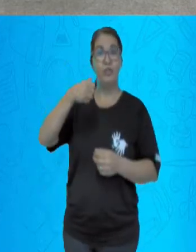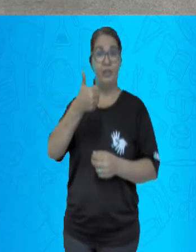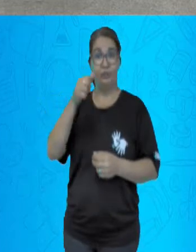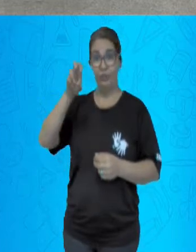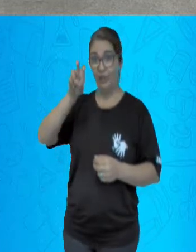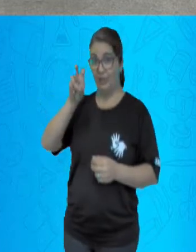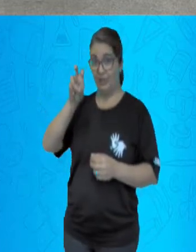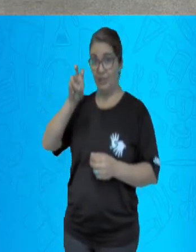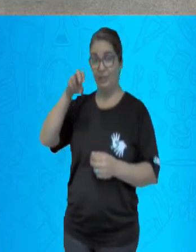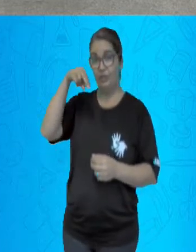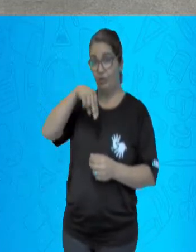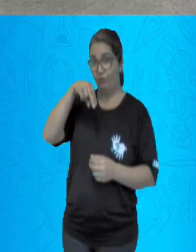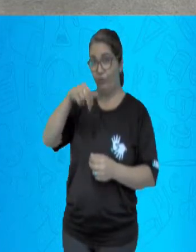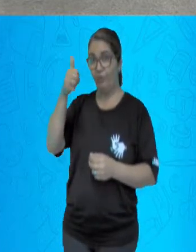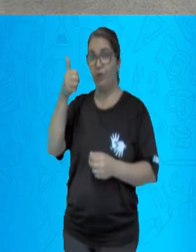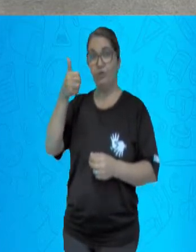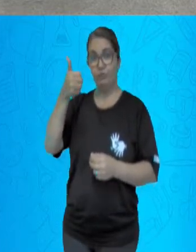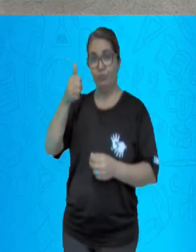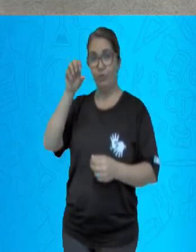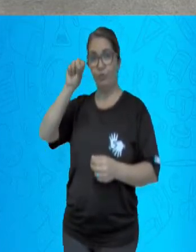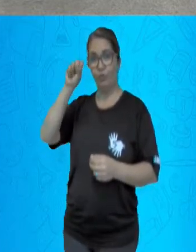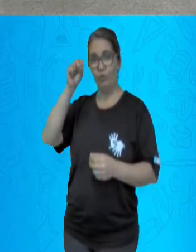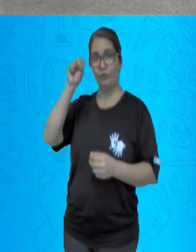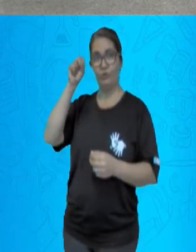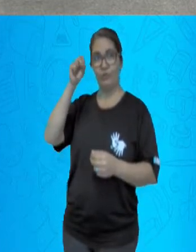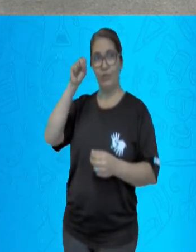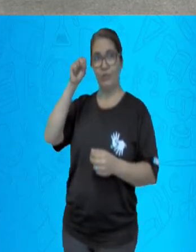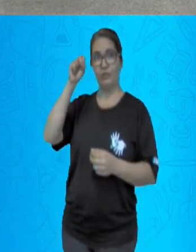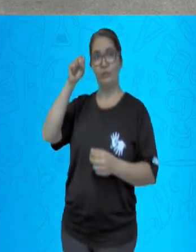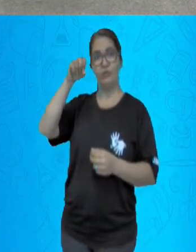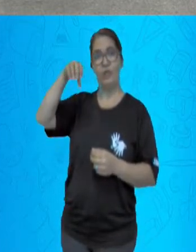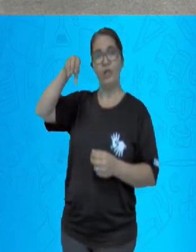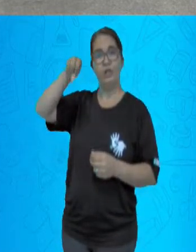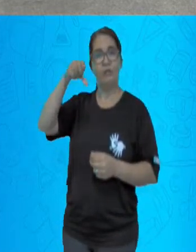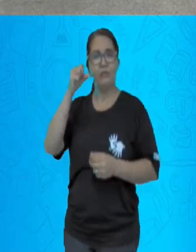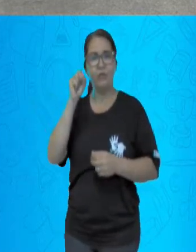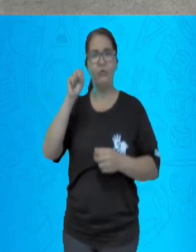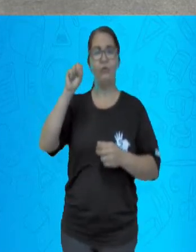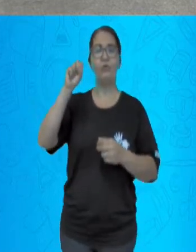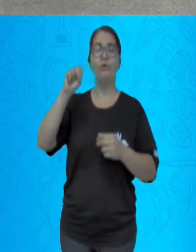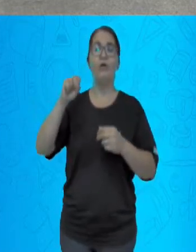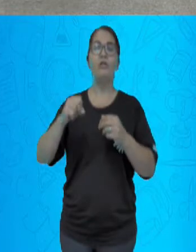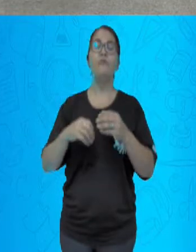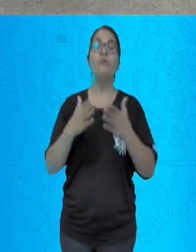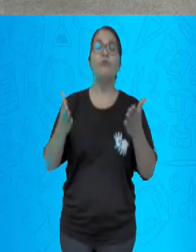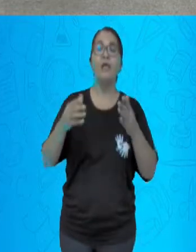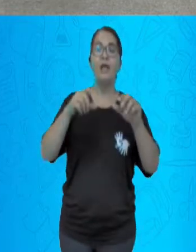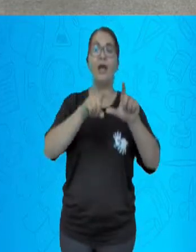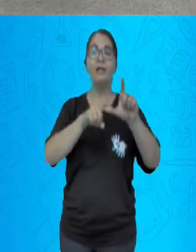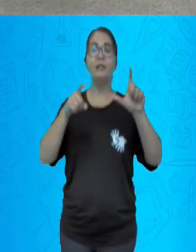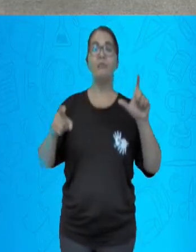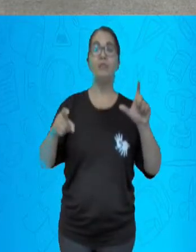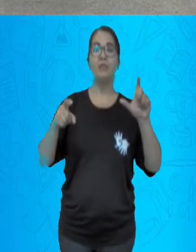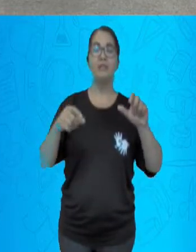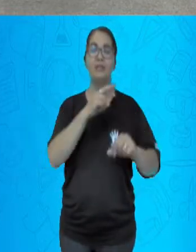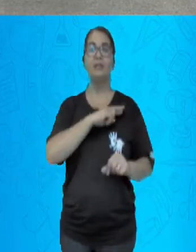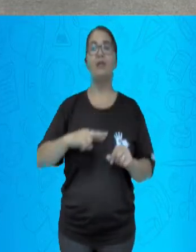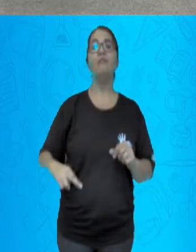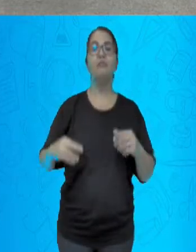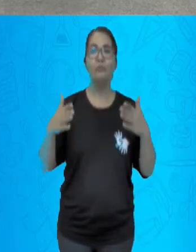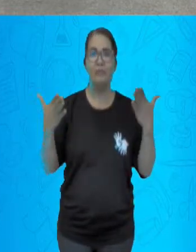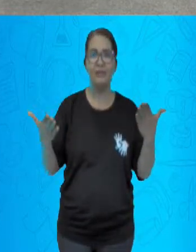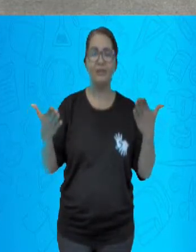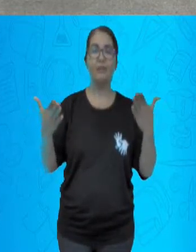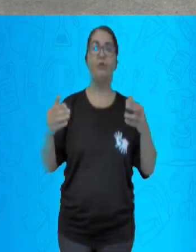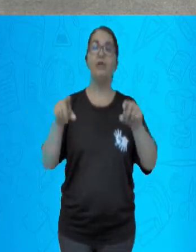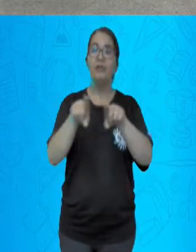muito importante foi a organização política do Brasil mudando as suas estruturas. Estruturas essas